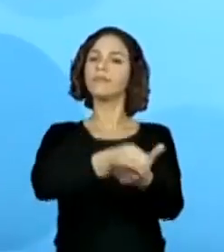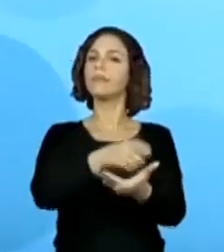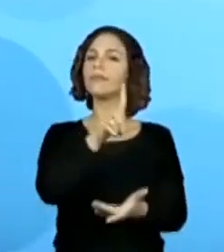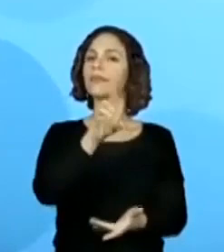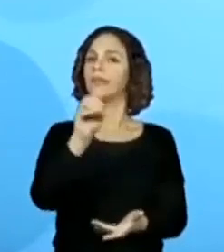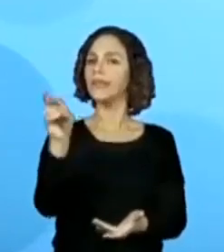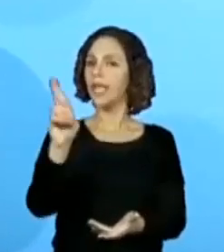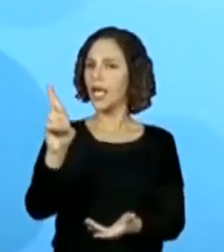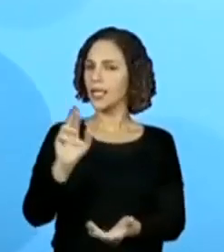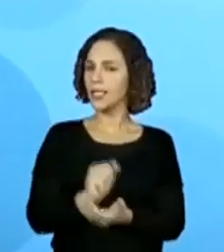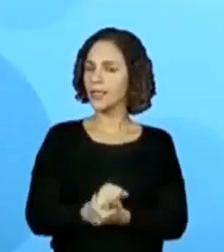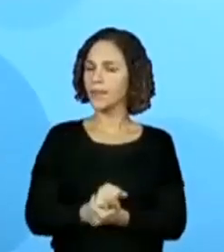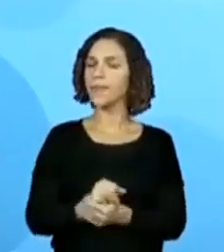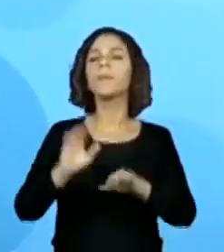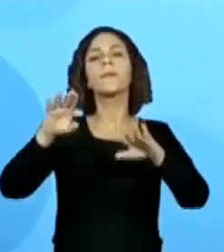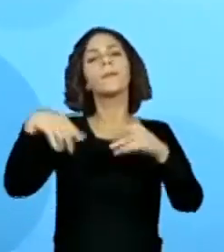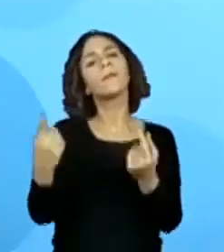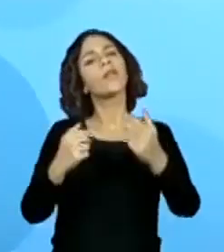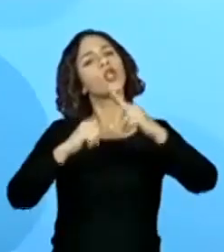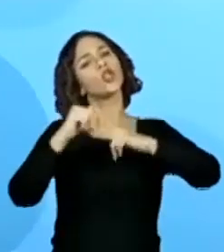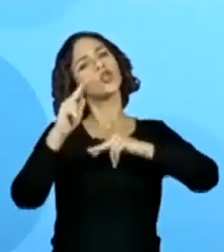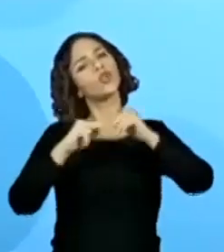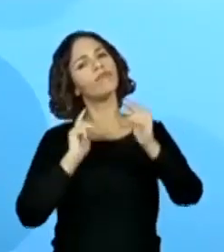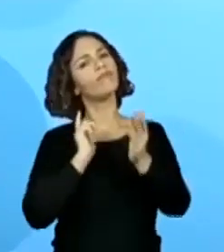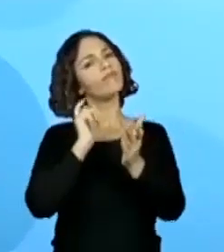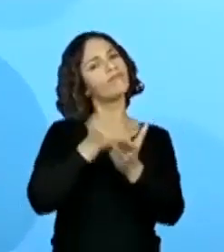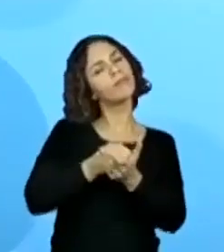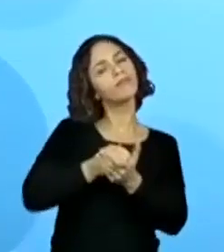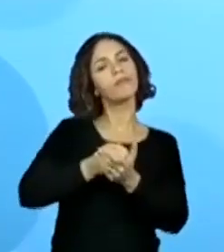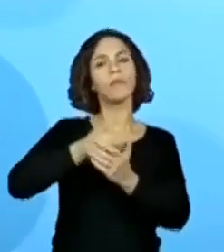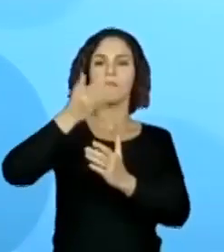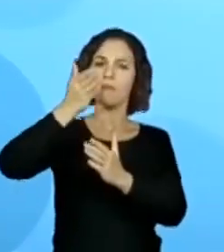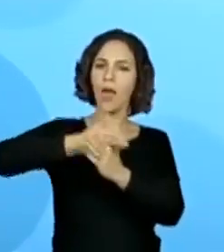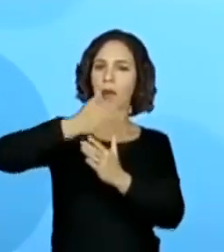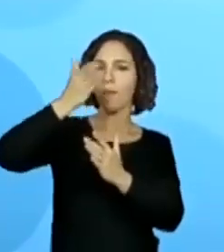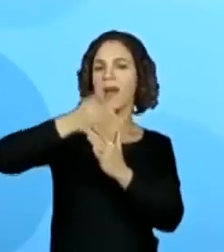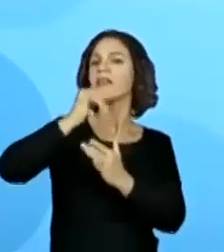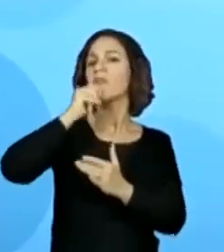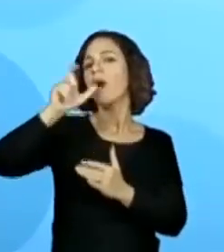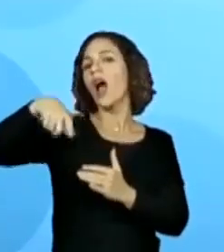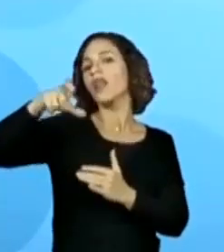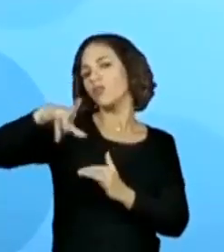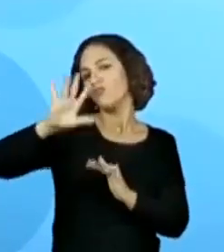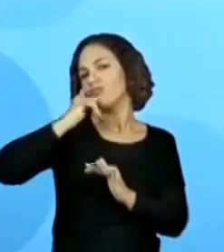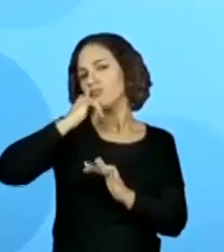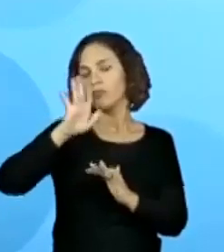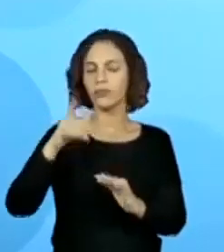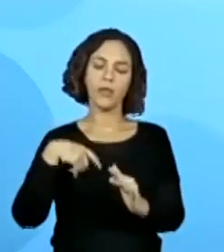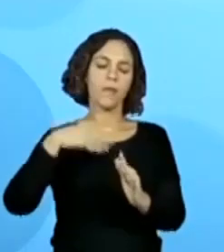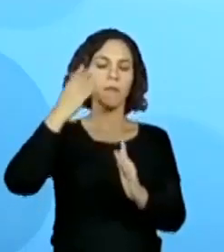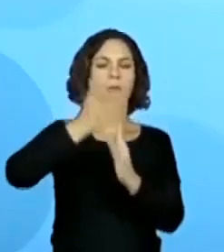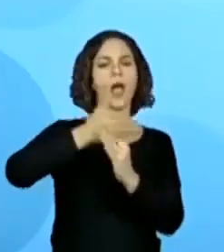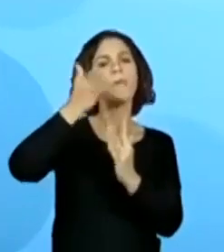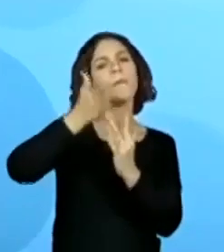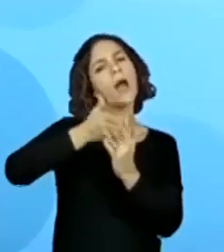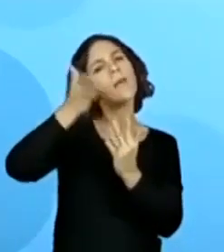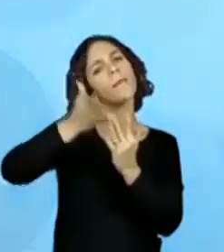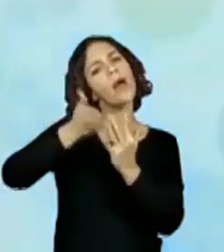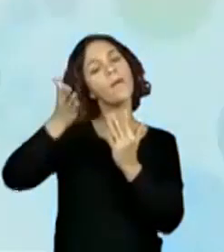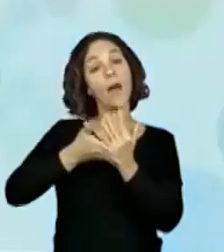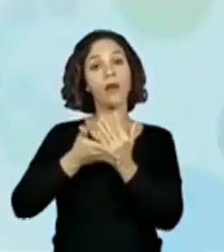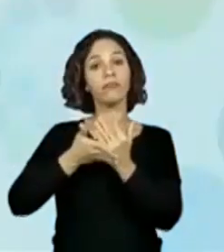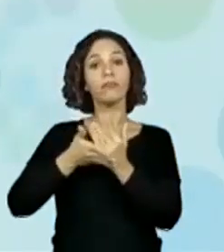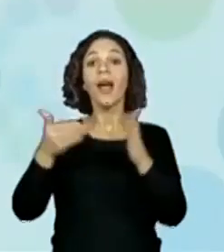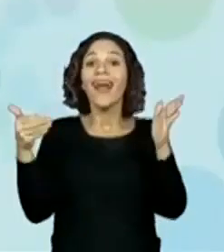E aí, ele pagou a primeira parcela em junho, depois julho, agosto, setembro, outubro.